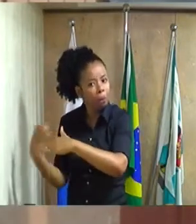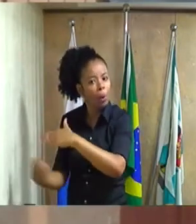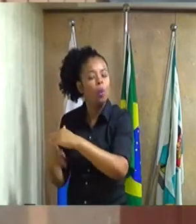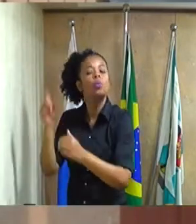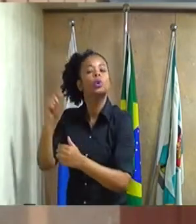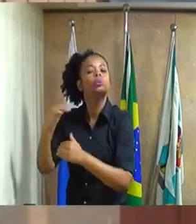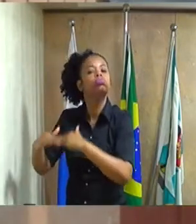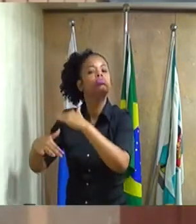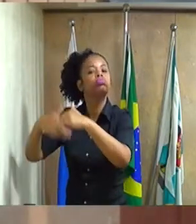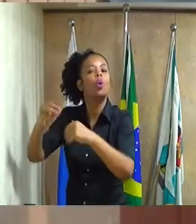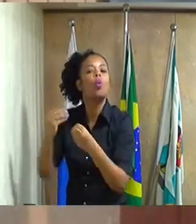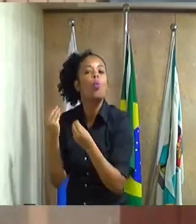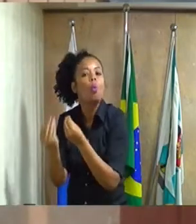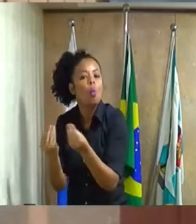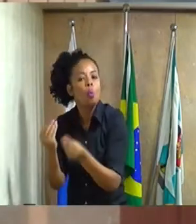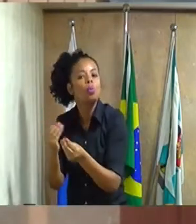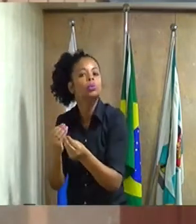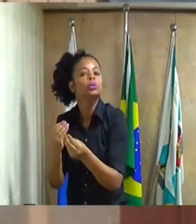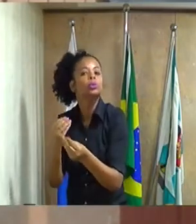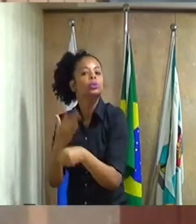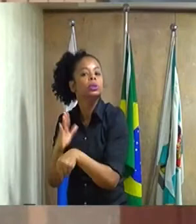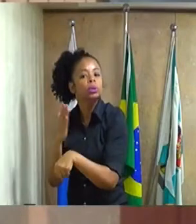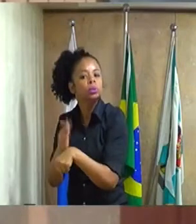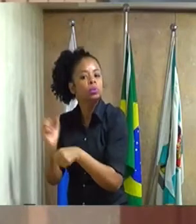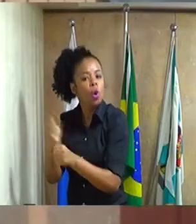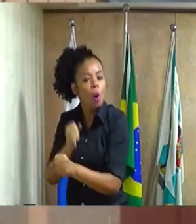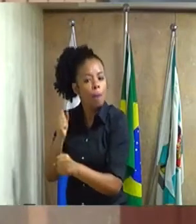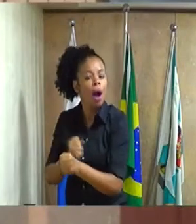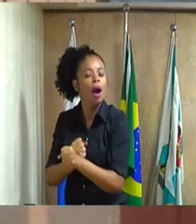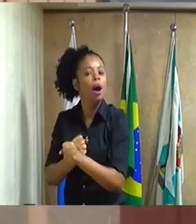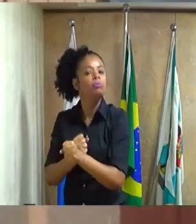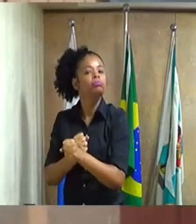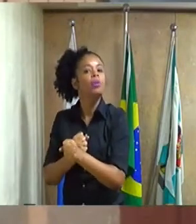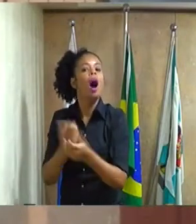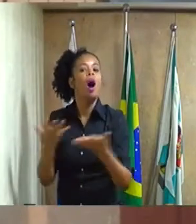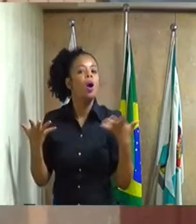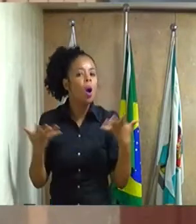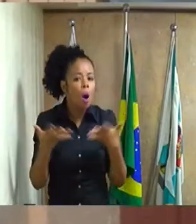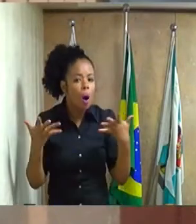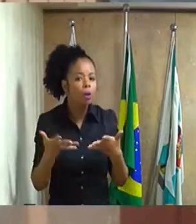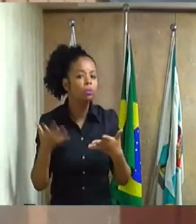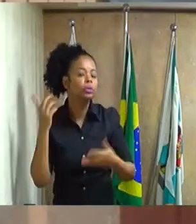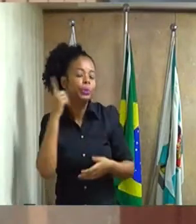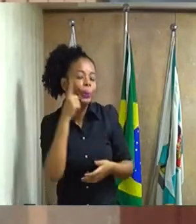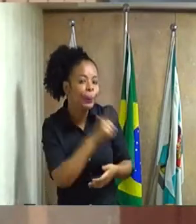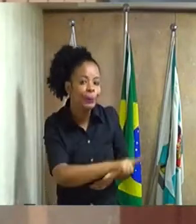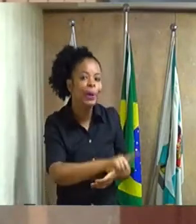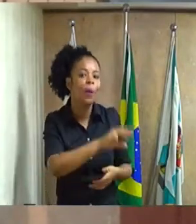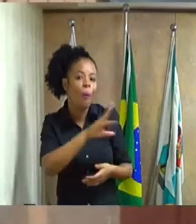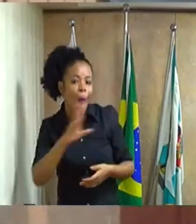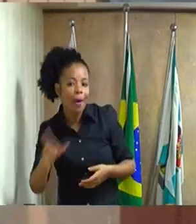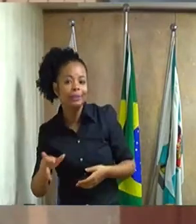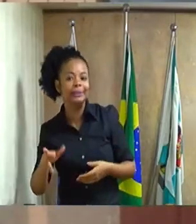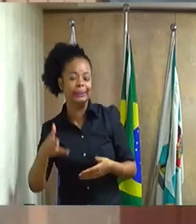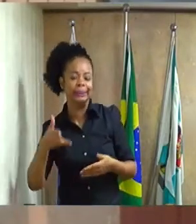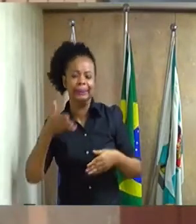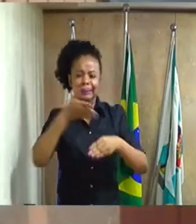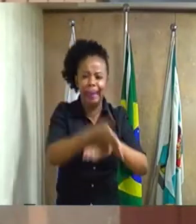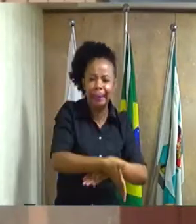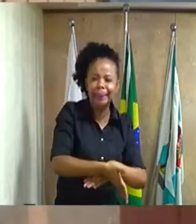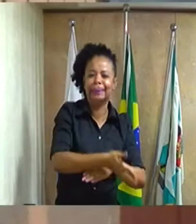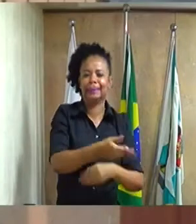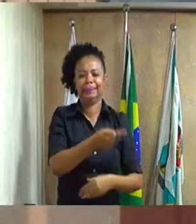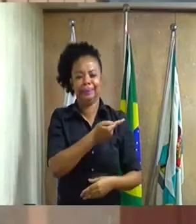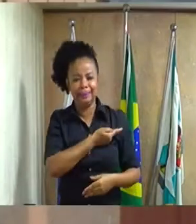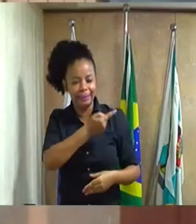andamento, o bom andamento da obra. Bom, o Washington volta e aí consegue de novo, não com dinheiro